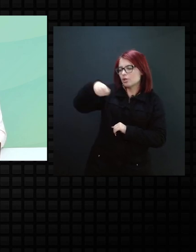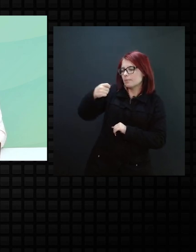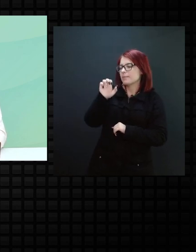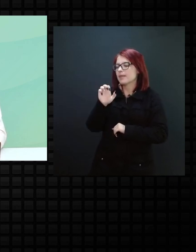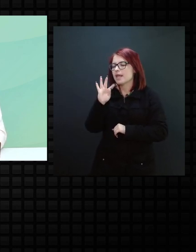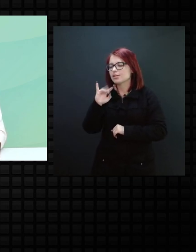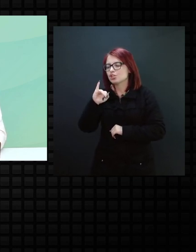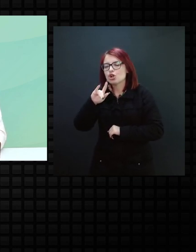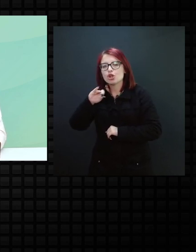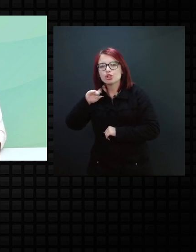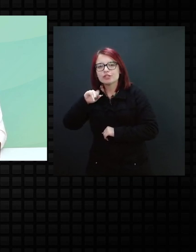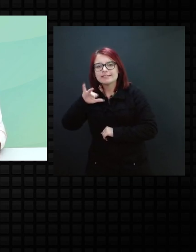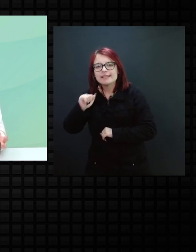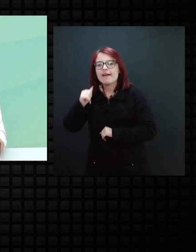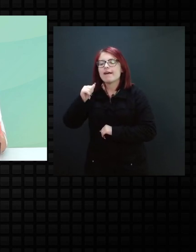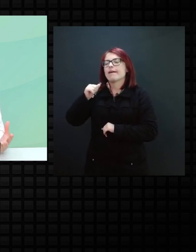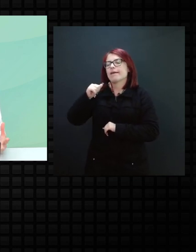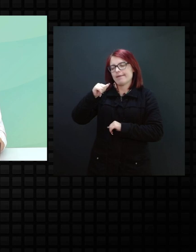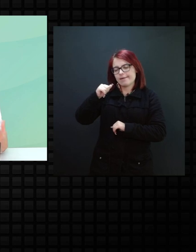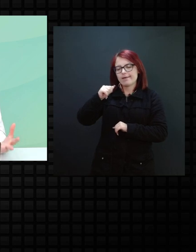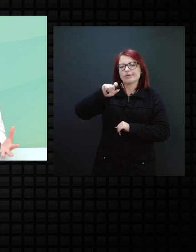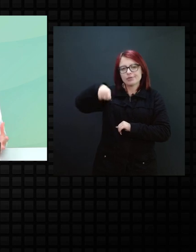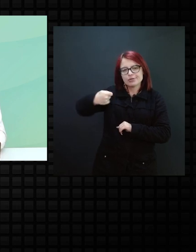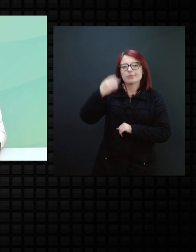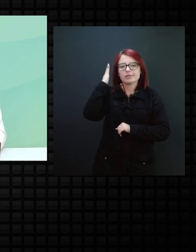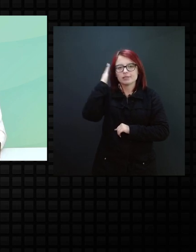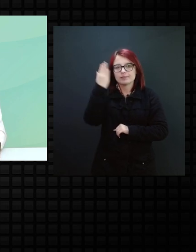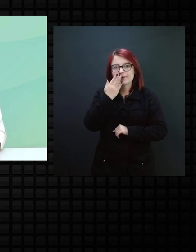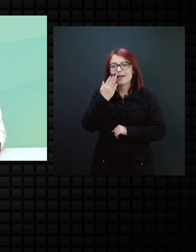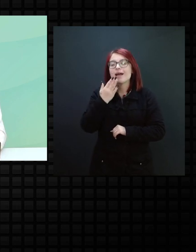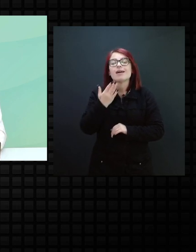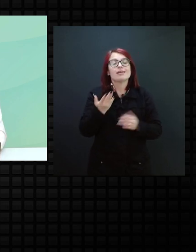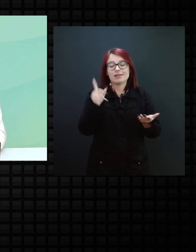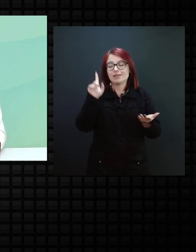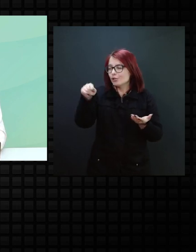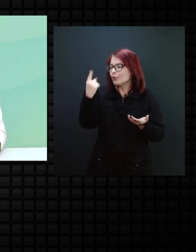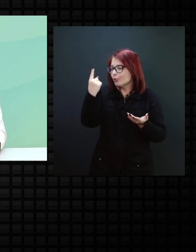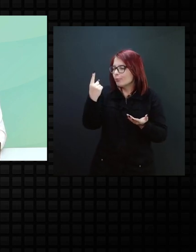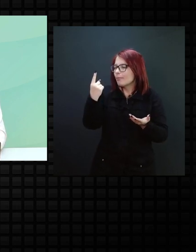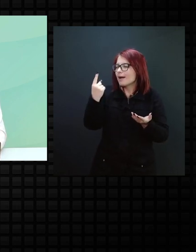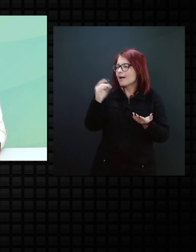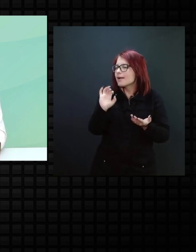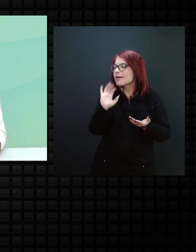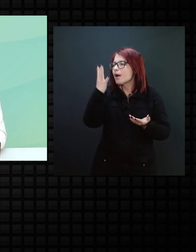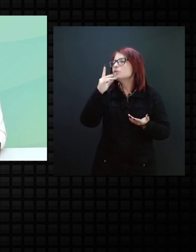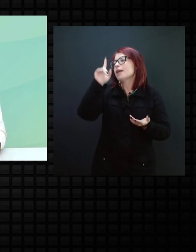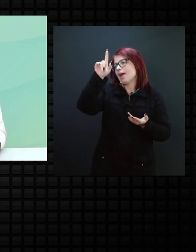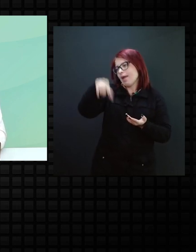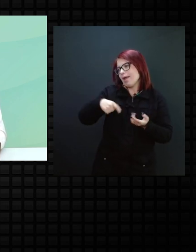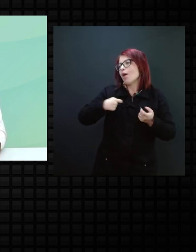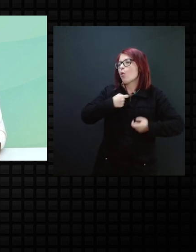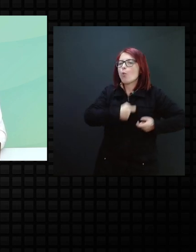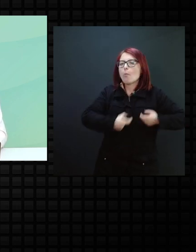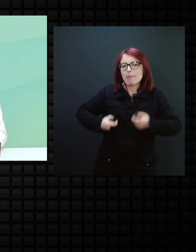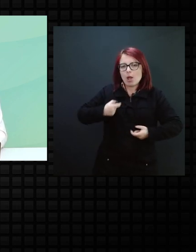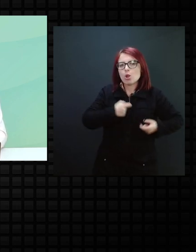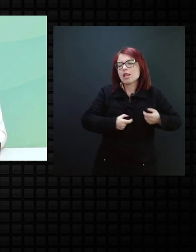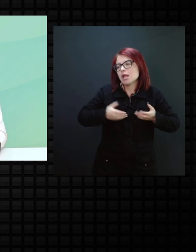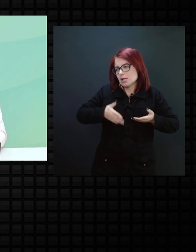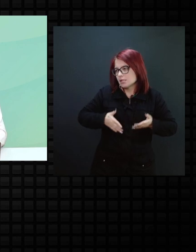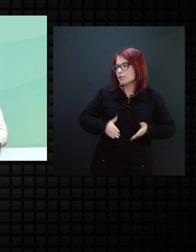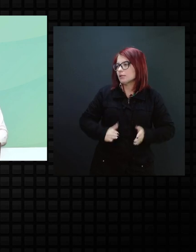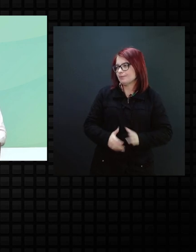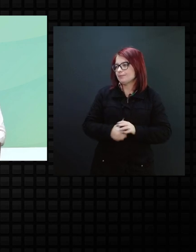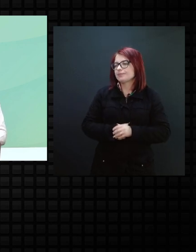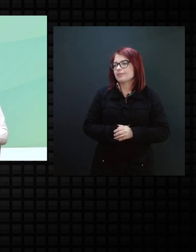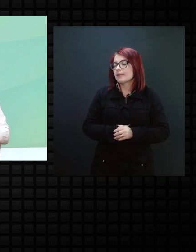levavam a surdo-cegueira, né, e uma delas é a rubéola congênita, né, então quando a gente fala da abordagem de Van